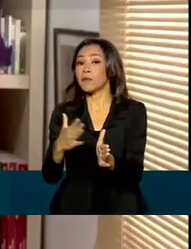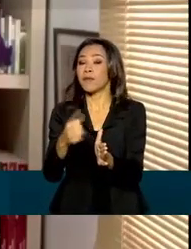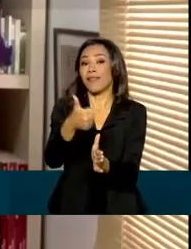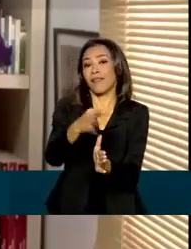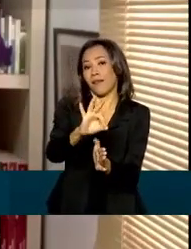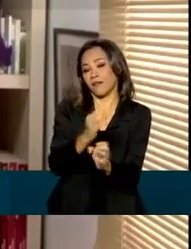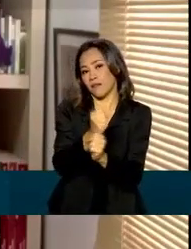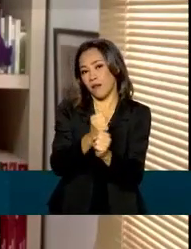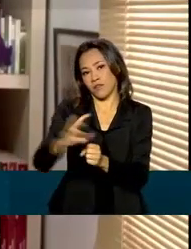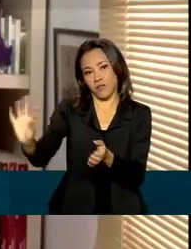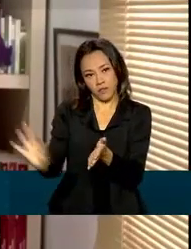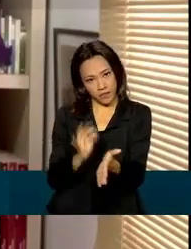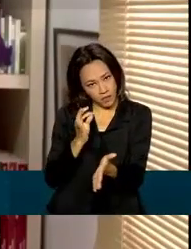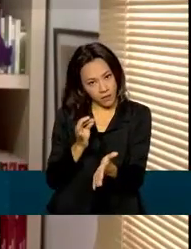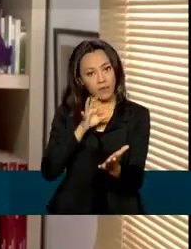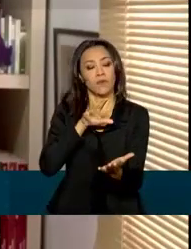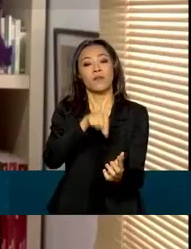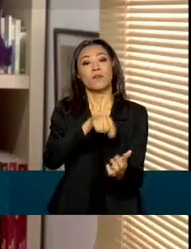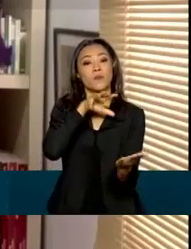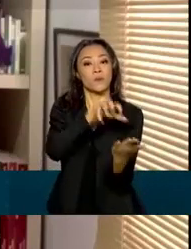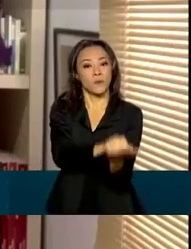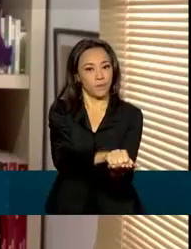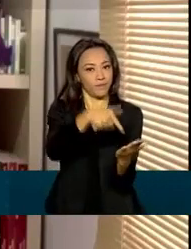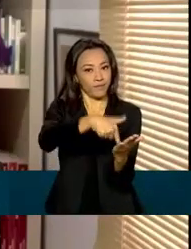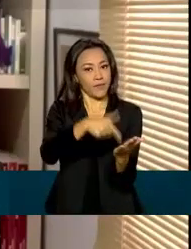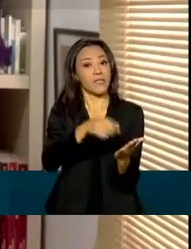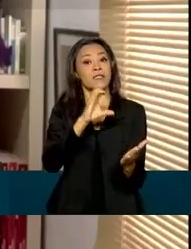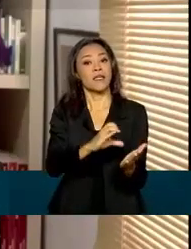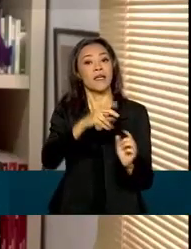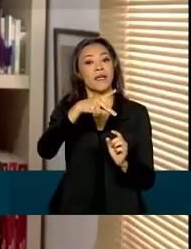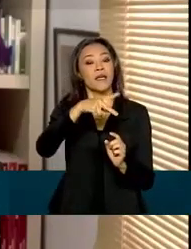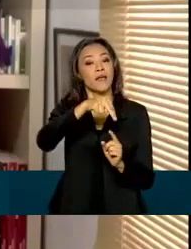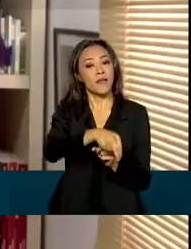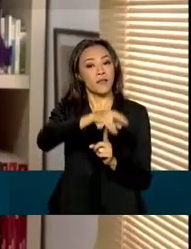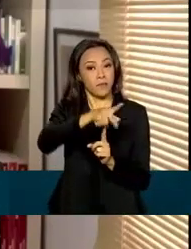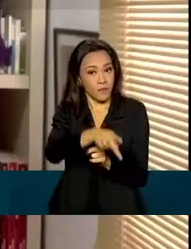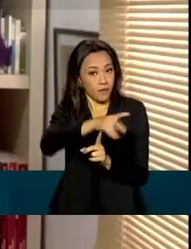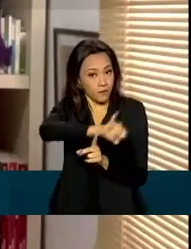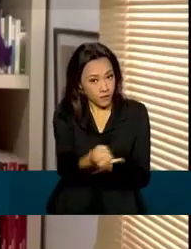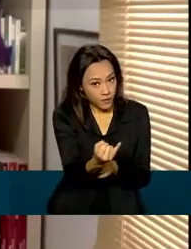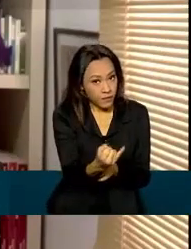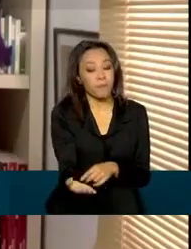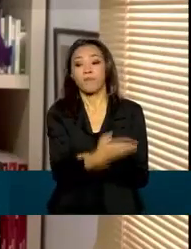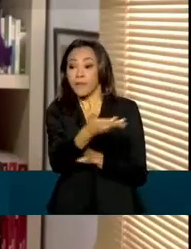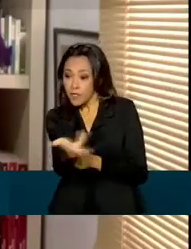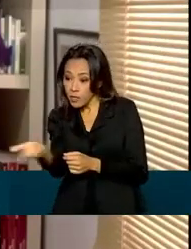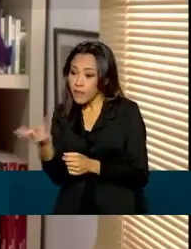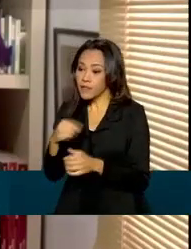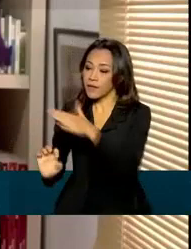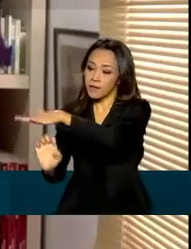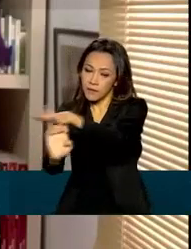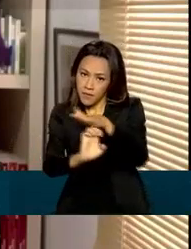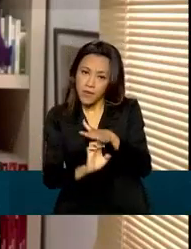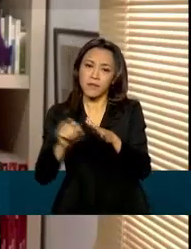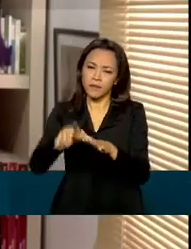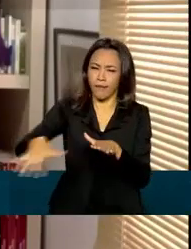inscrição no Cadastro Nacional da Pessoa Jurídica, o CNPJ. Geralmente, as startups atuam na área da tecnologia